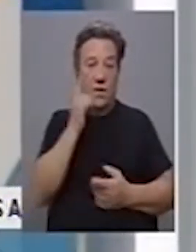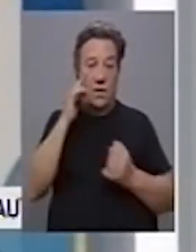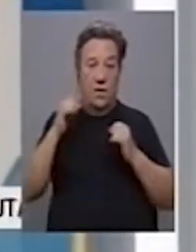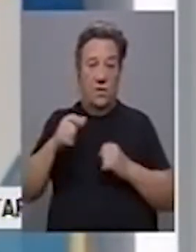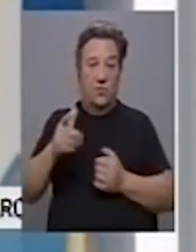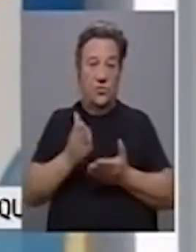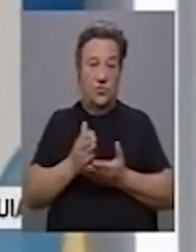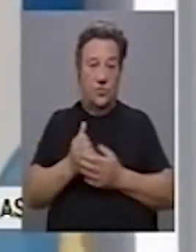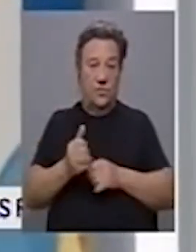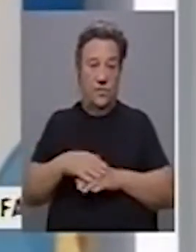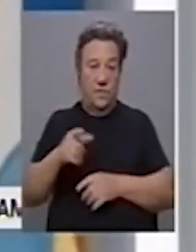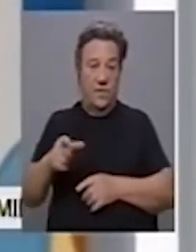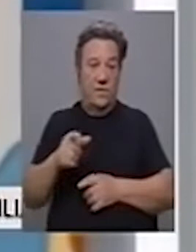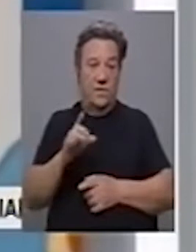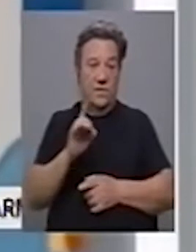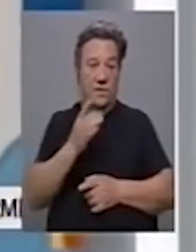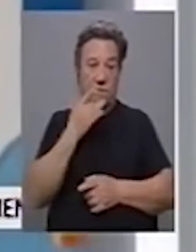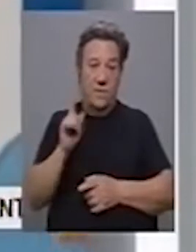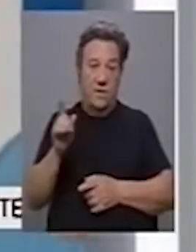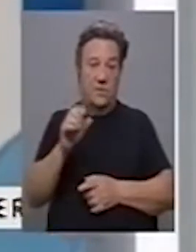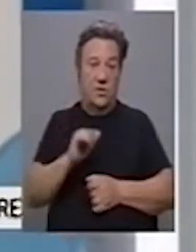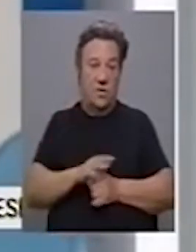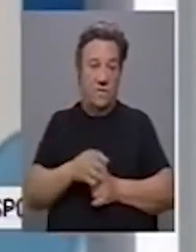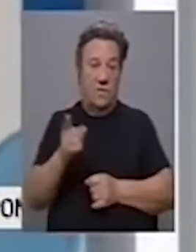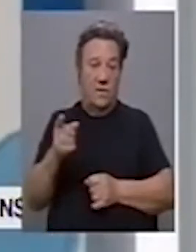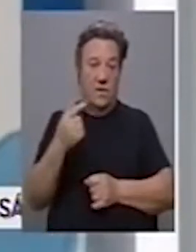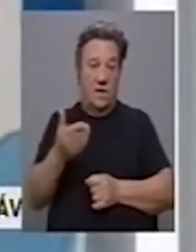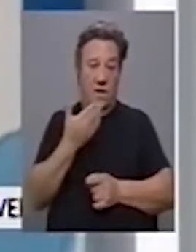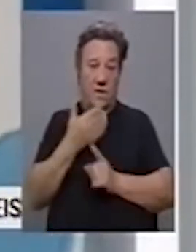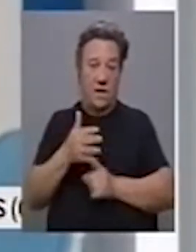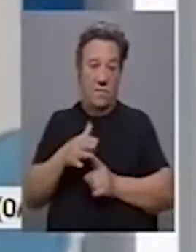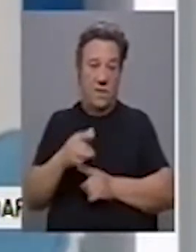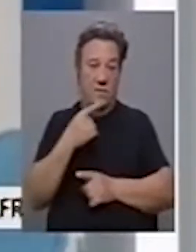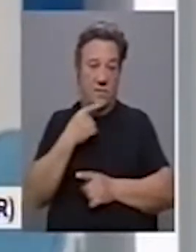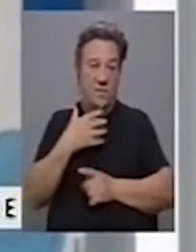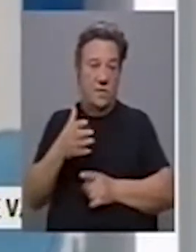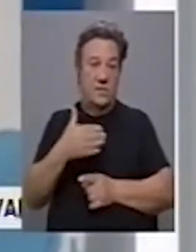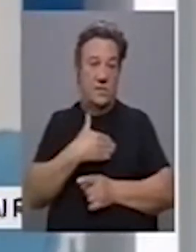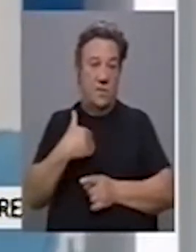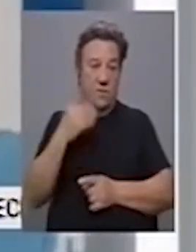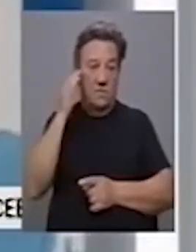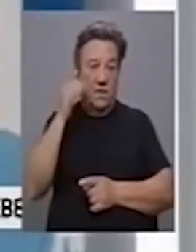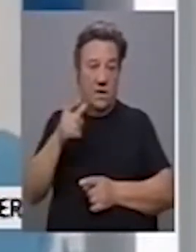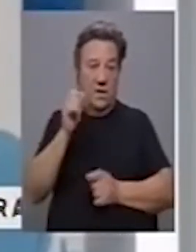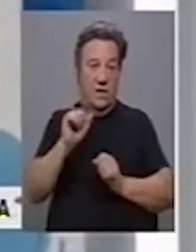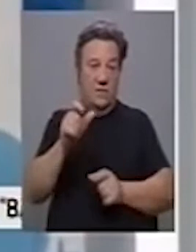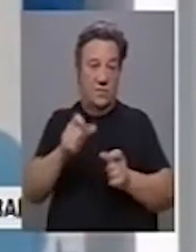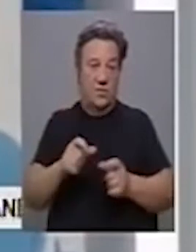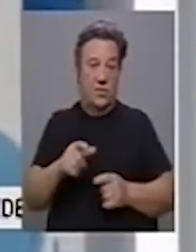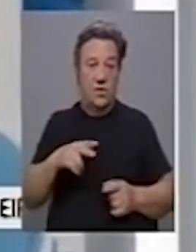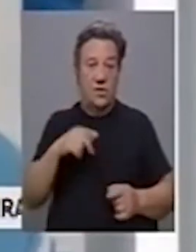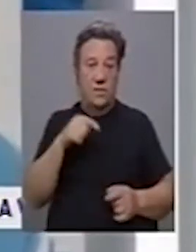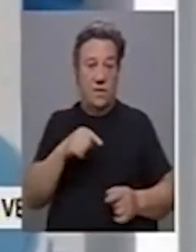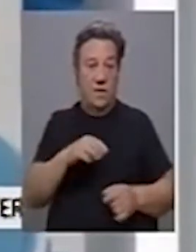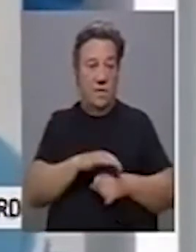com um estudo realizado em seis países, a Covid-19 está a ter um impacto significativo na saúde mental das pessoas. No nosso